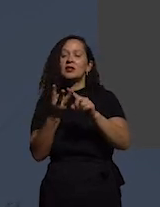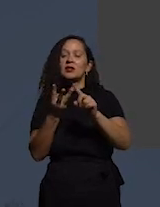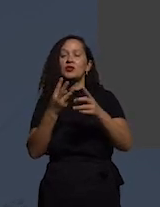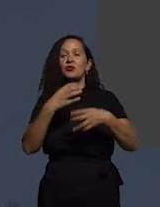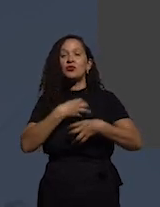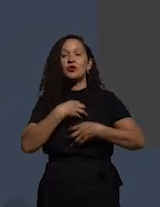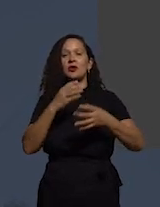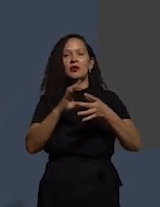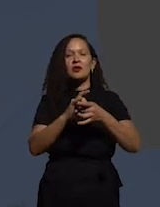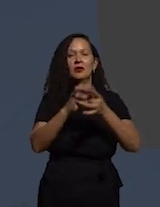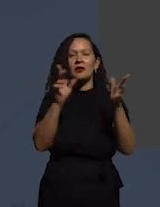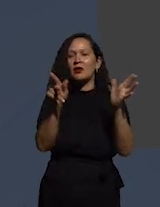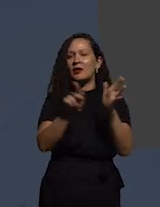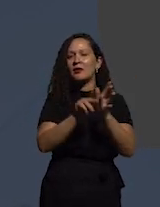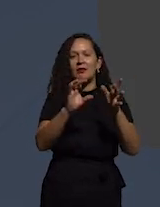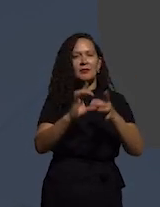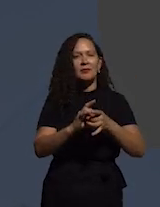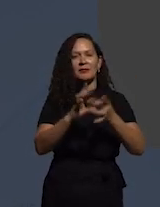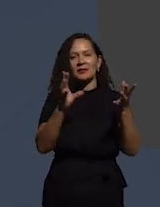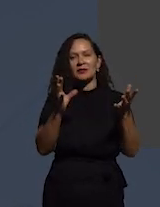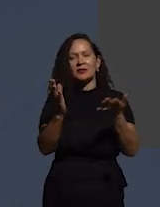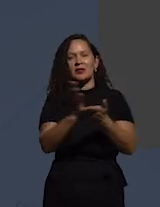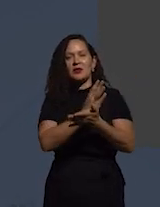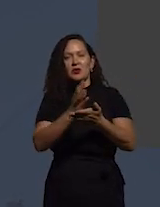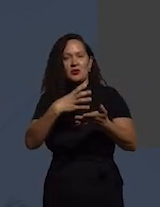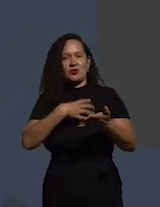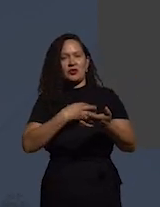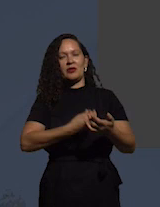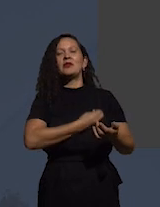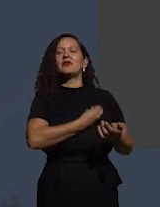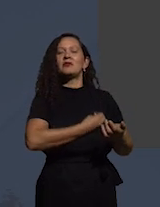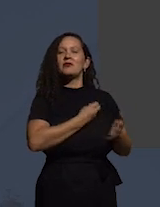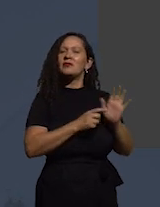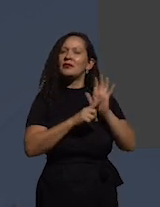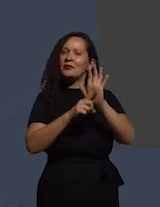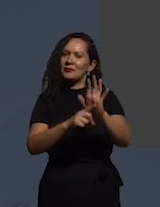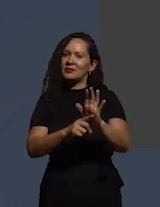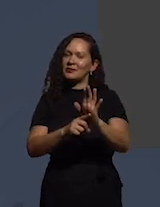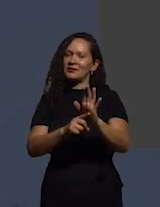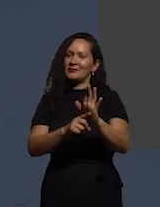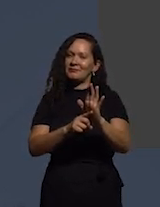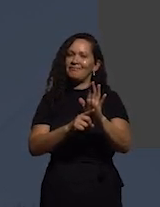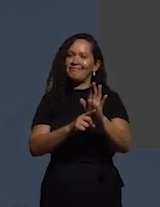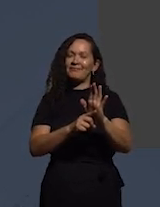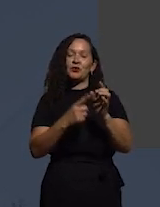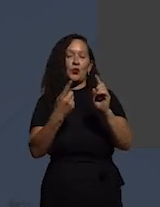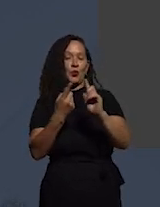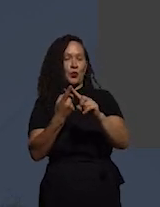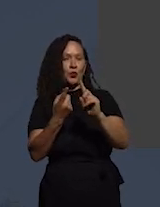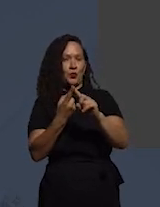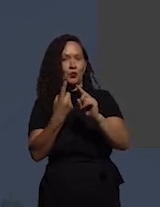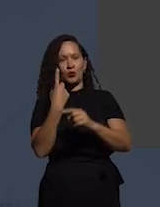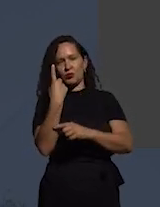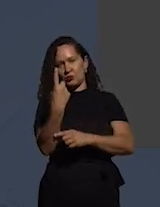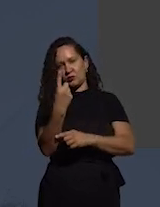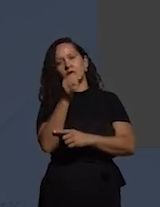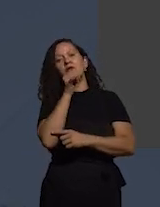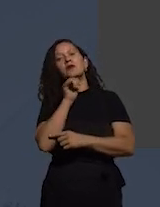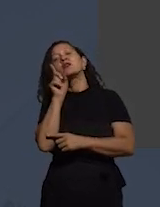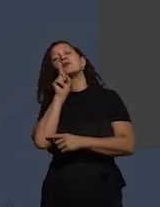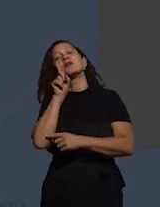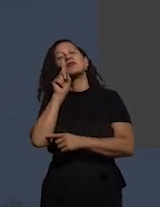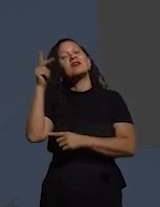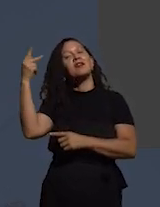a democracia muitos pontos de vida mostram que o terceiro ponto é tedioso o exemplo número um é os Estados Unidos